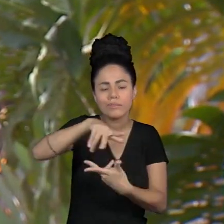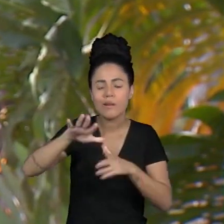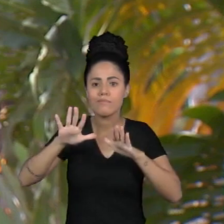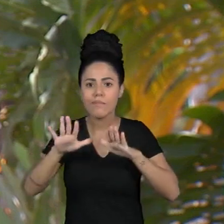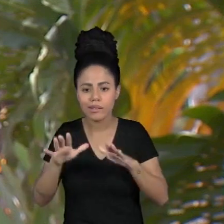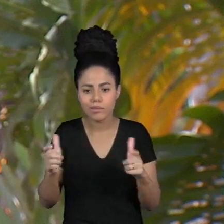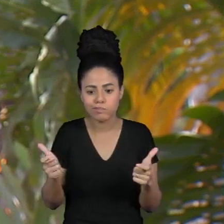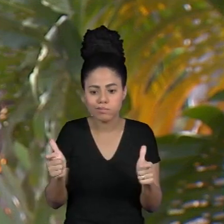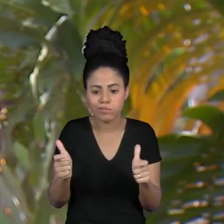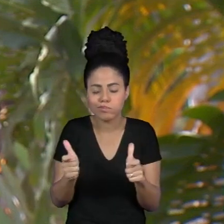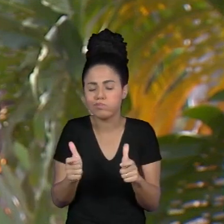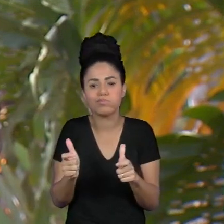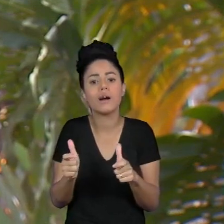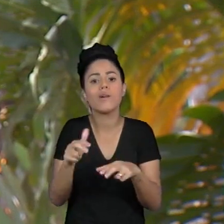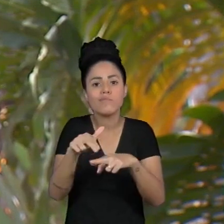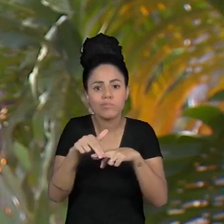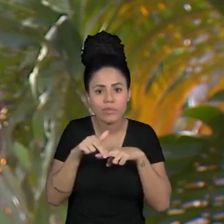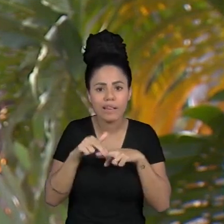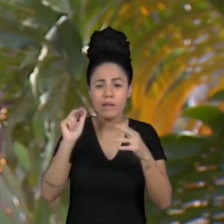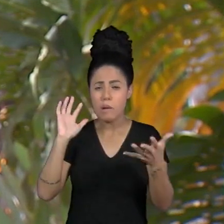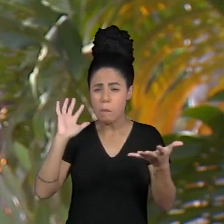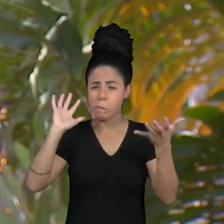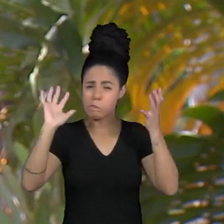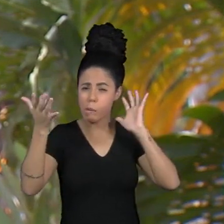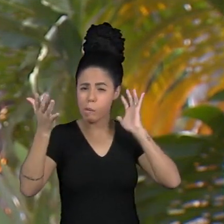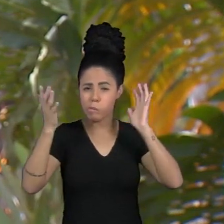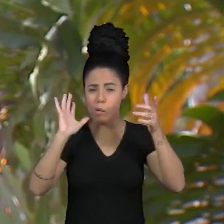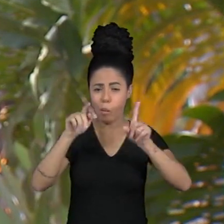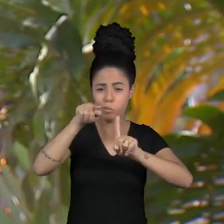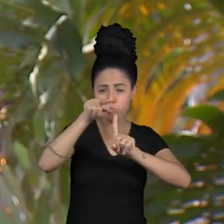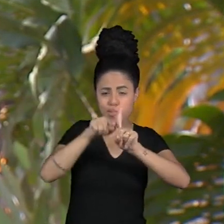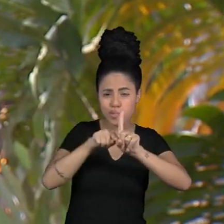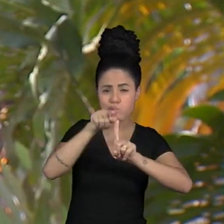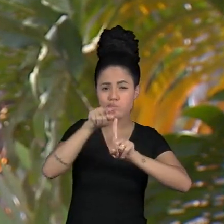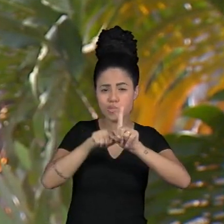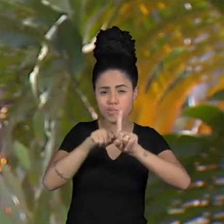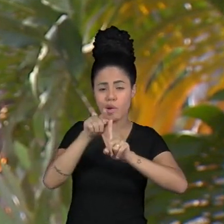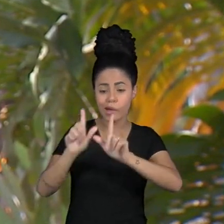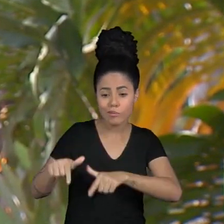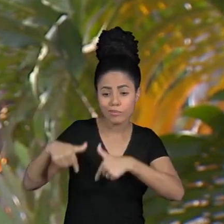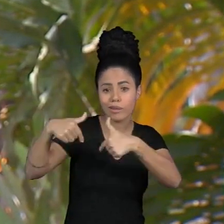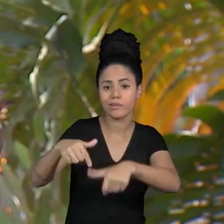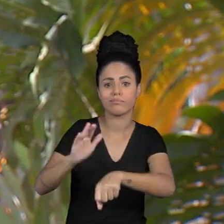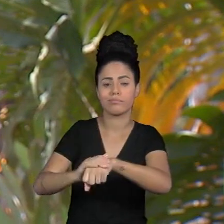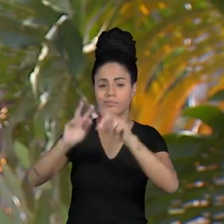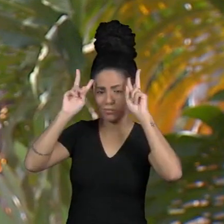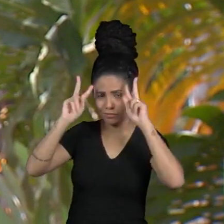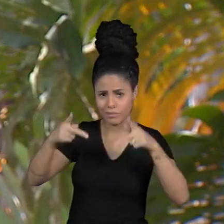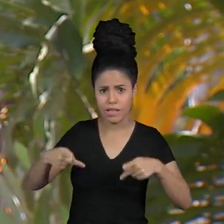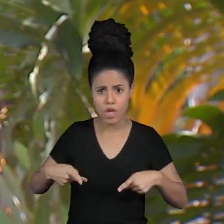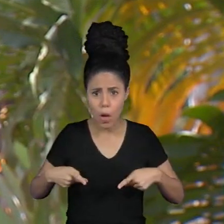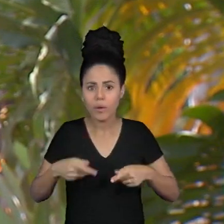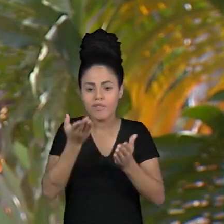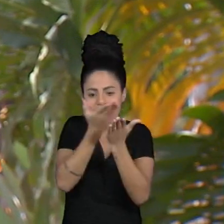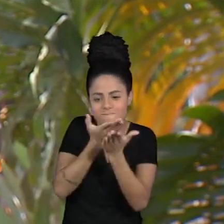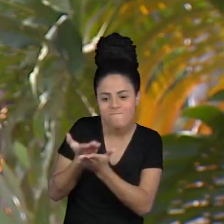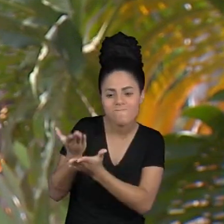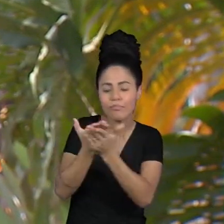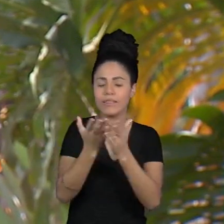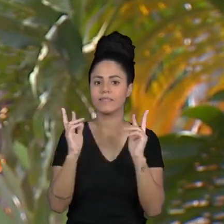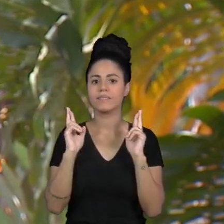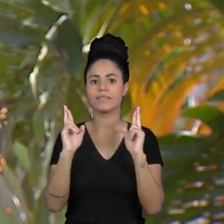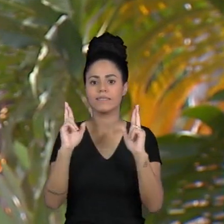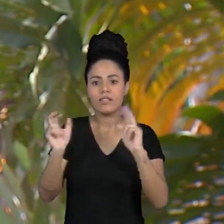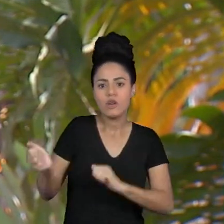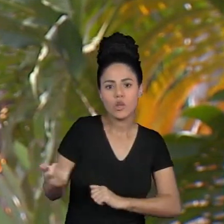ameaçados pela crise climática provocada pelas ações humanas um novo estudo traz esperança ao mostrar